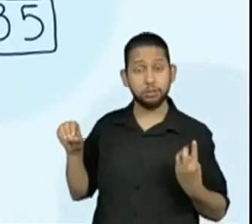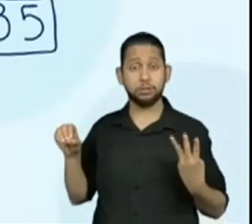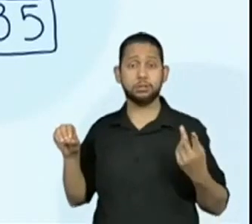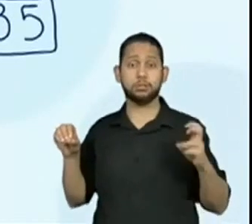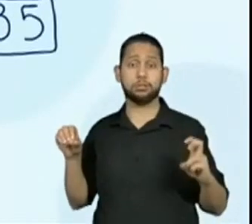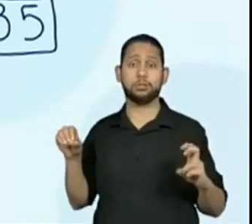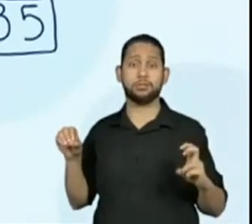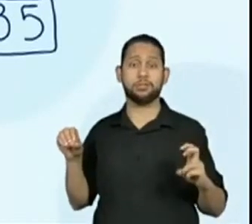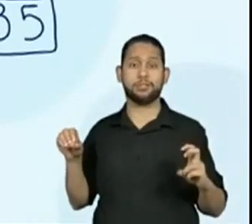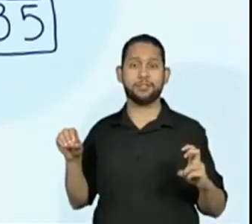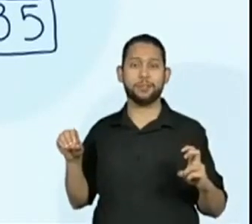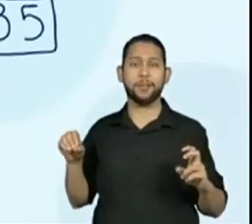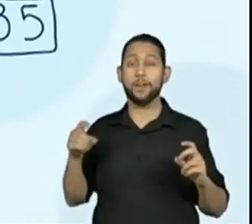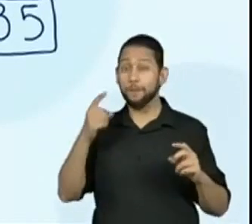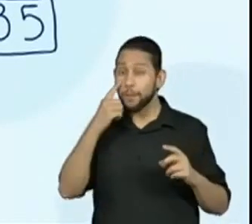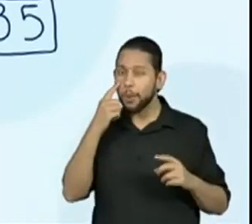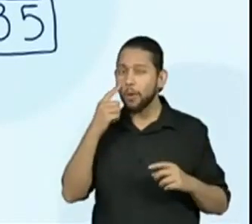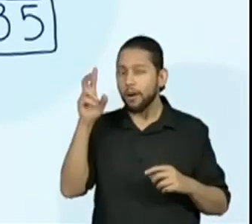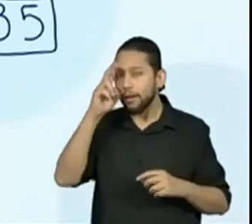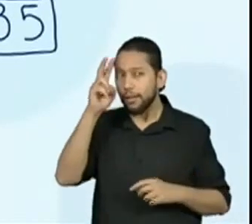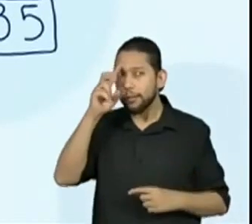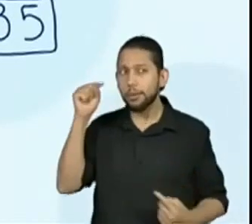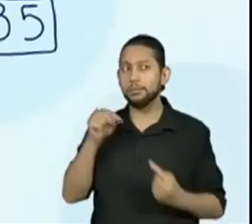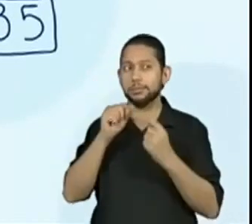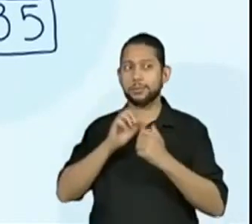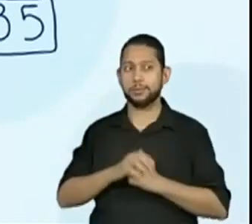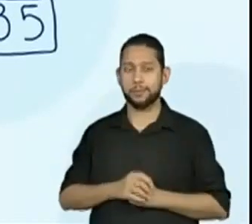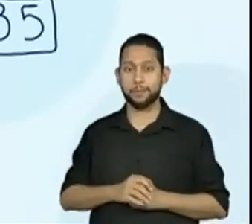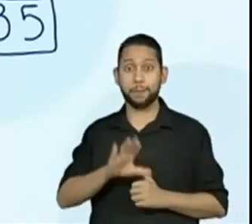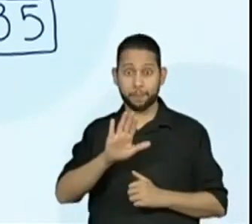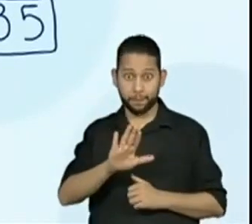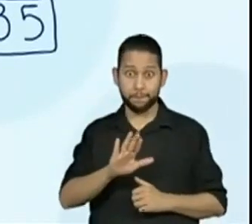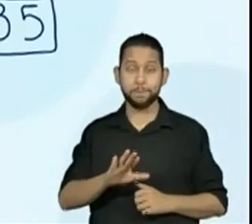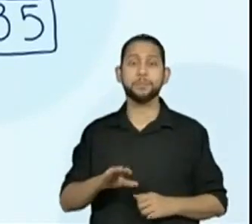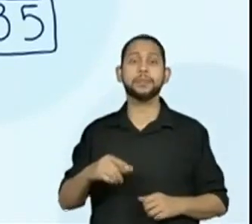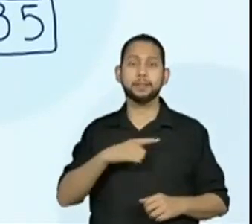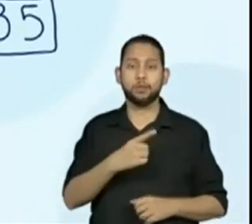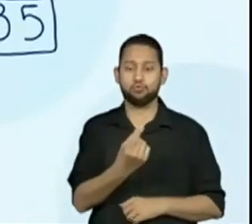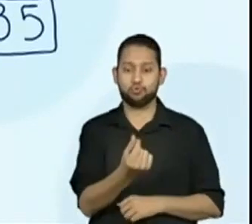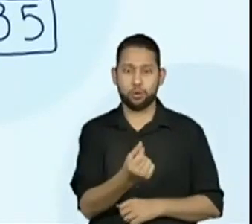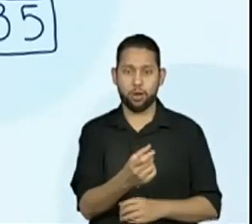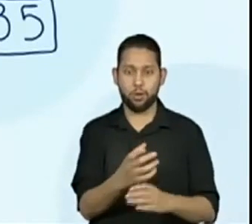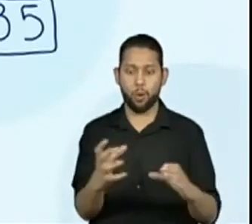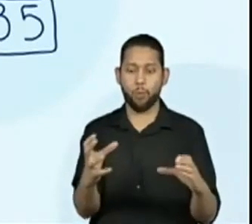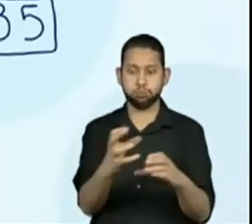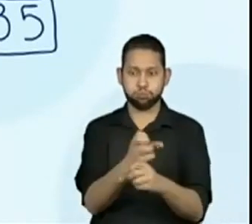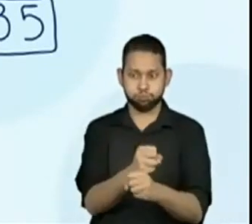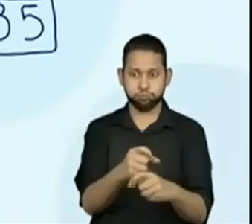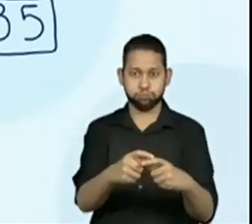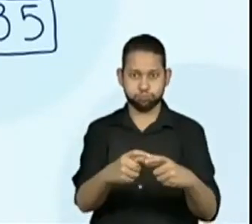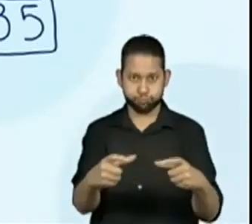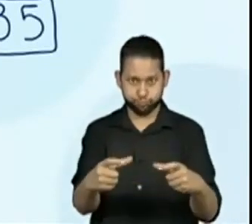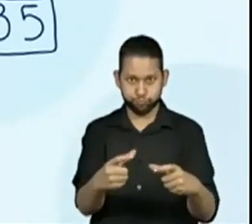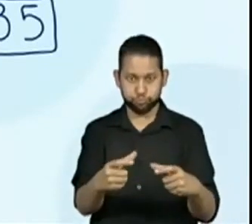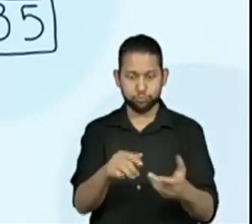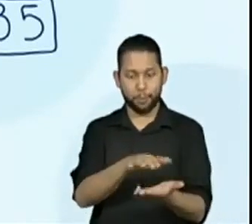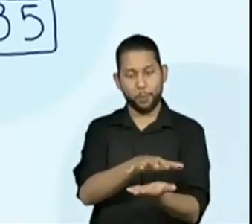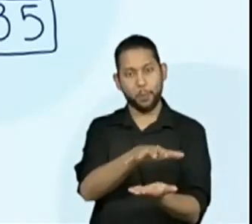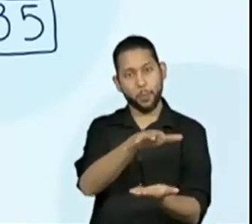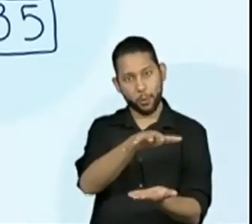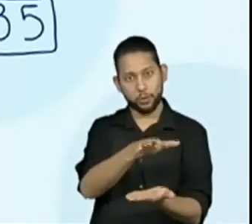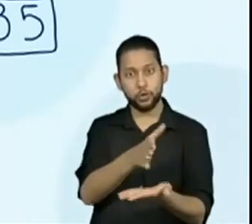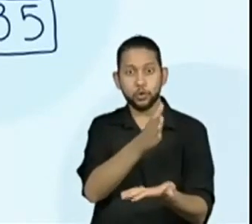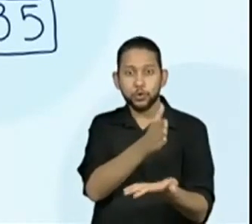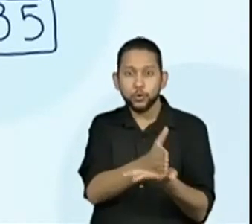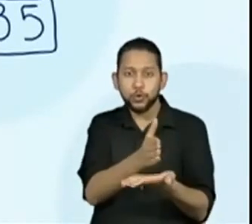Certo? Então, vamos lá. Só para recapitular, pegamos todo esse dinheiro, 105 reais, e dividimos